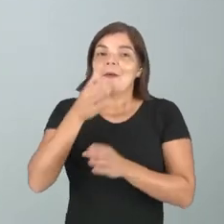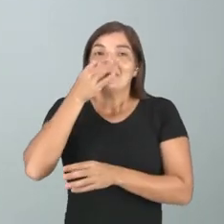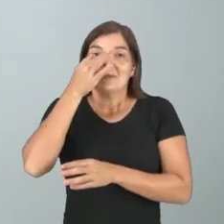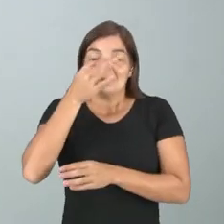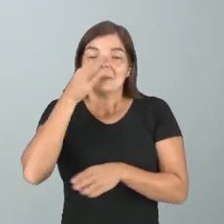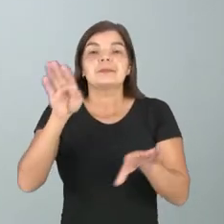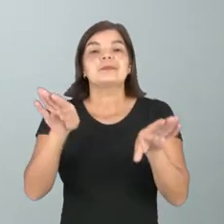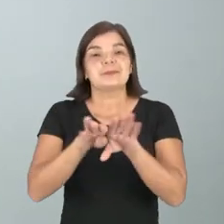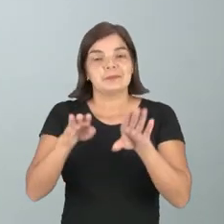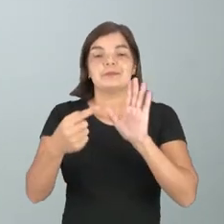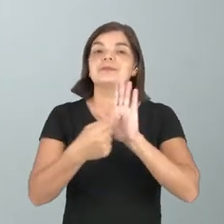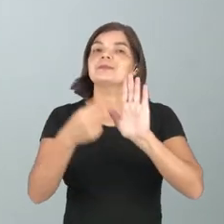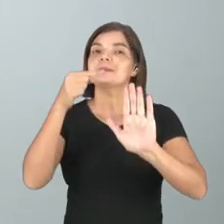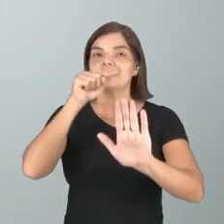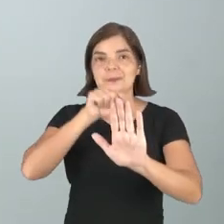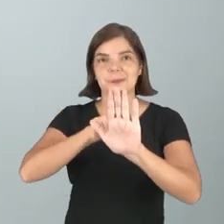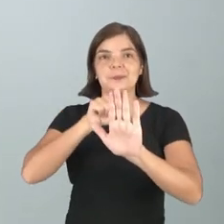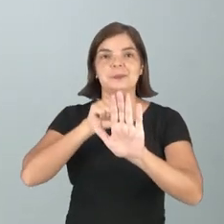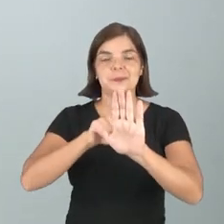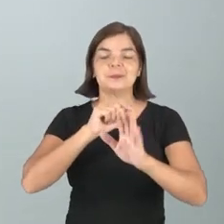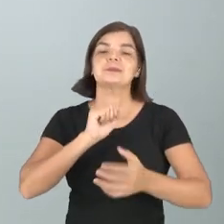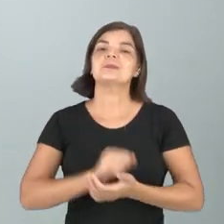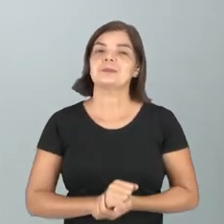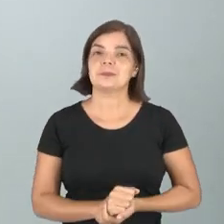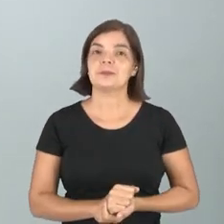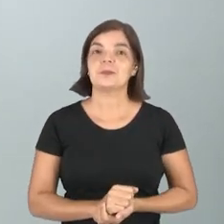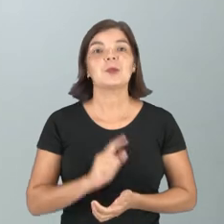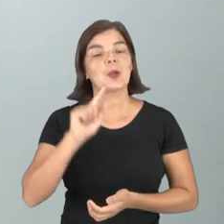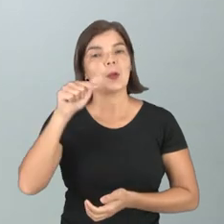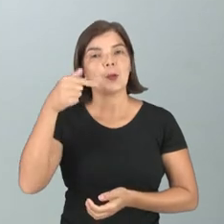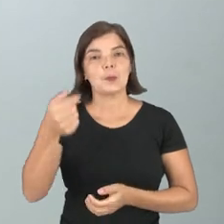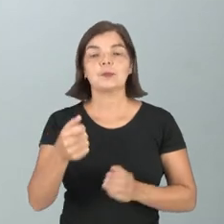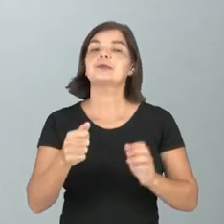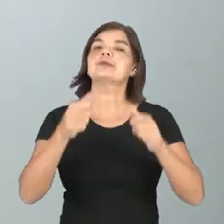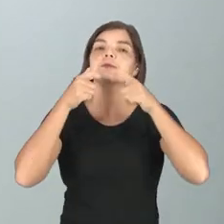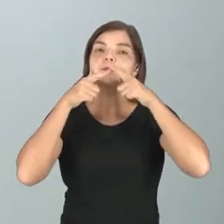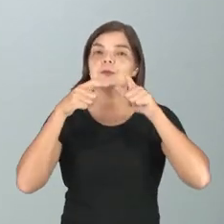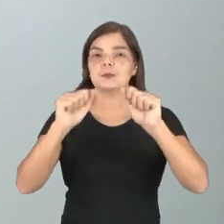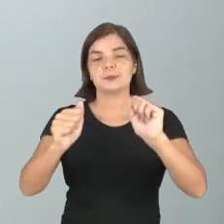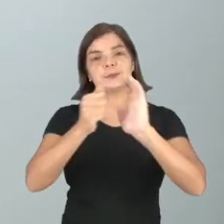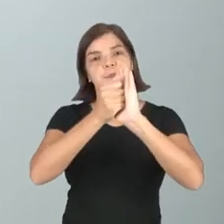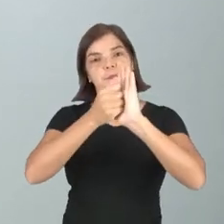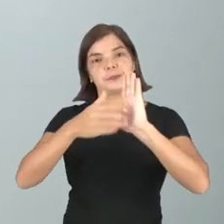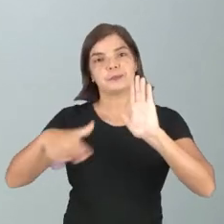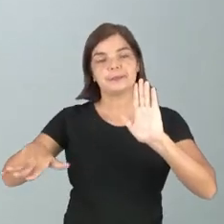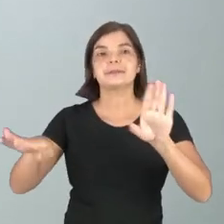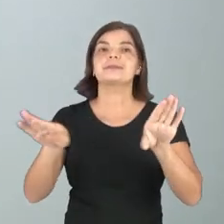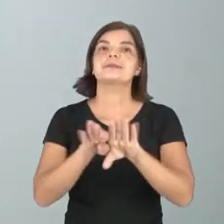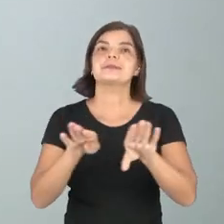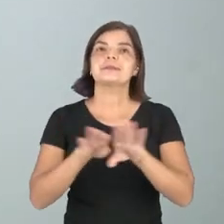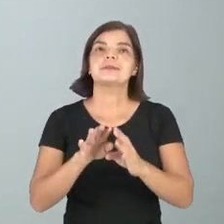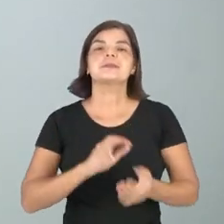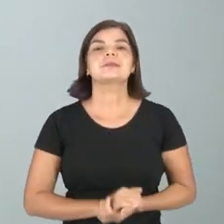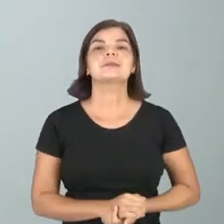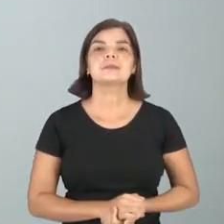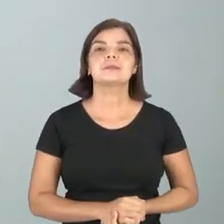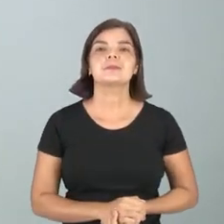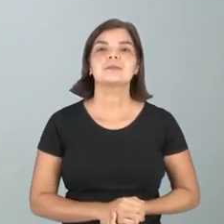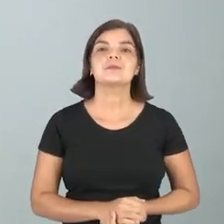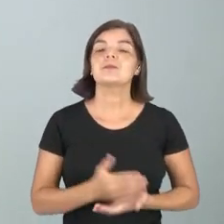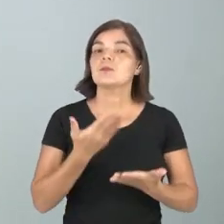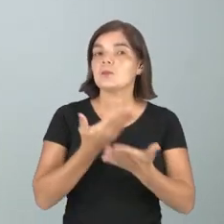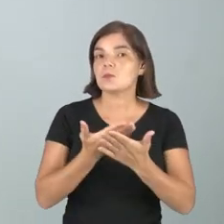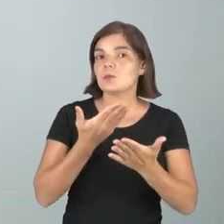metáfora. Esse é outro recurso expressivo que estudamos hoje. E estudados esses três